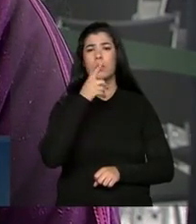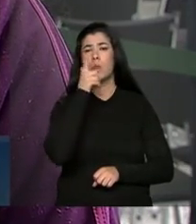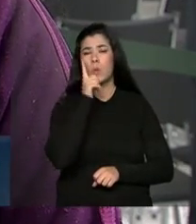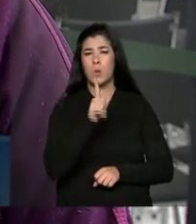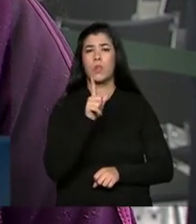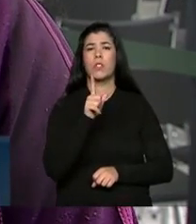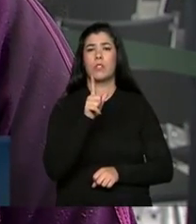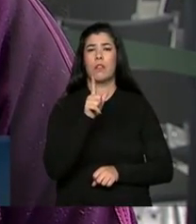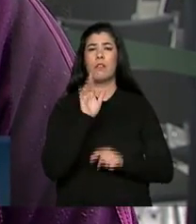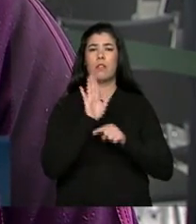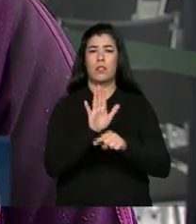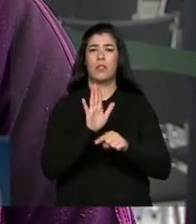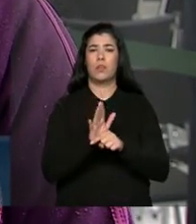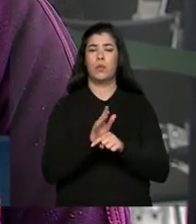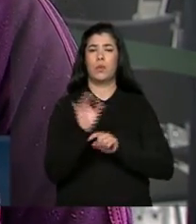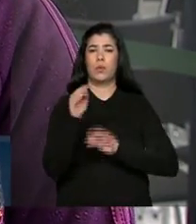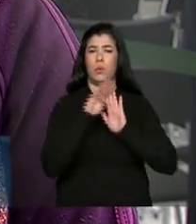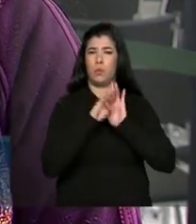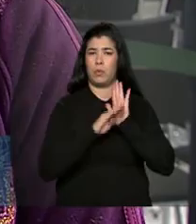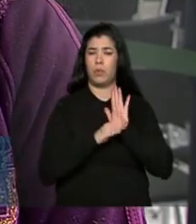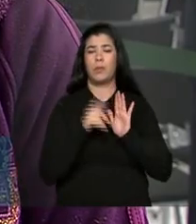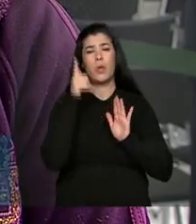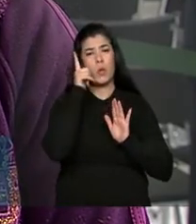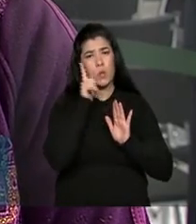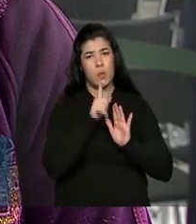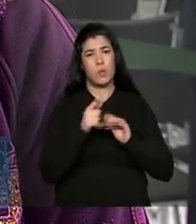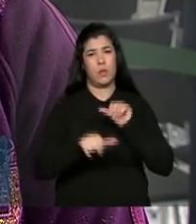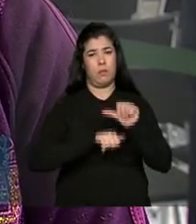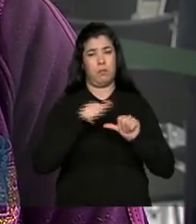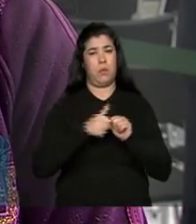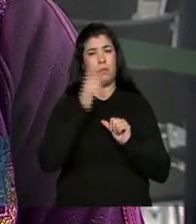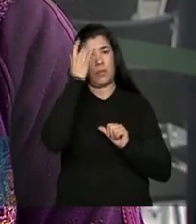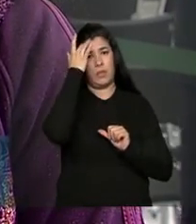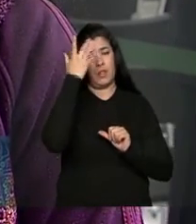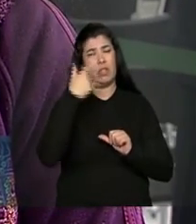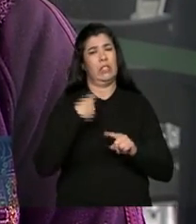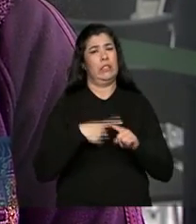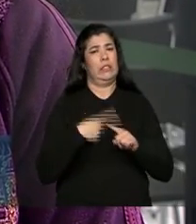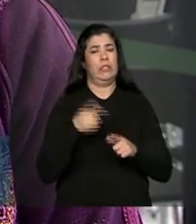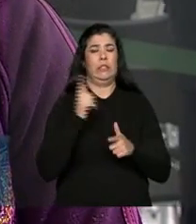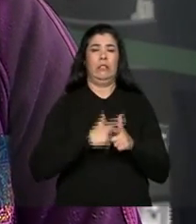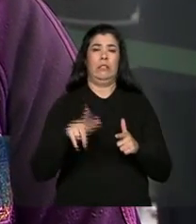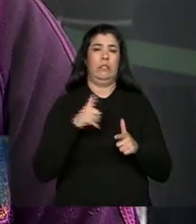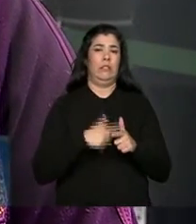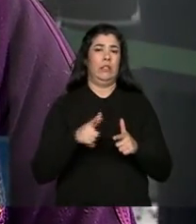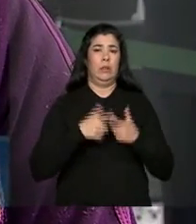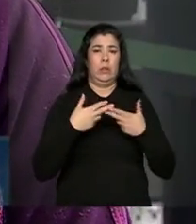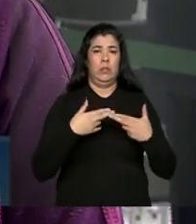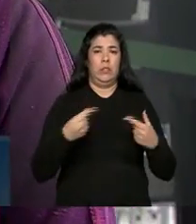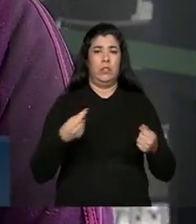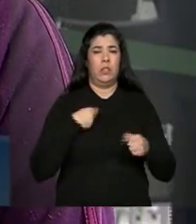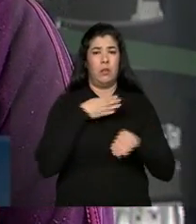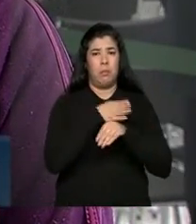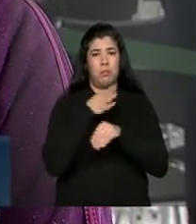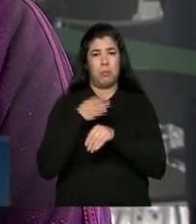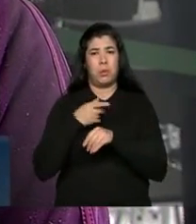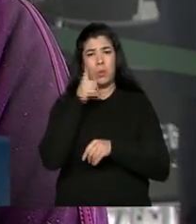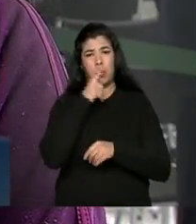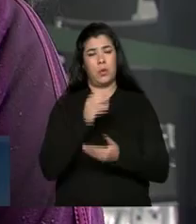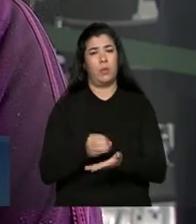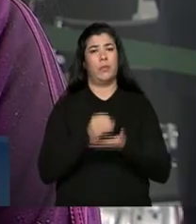PA, que consigam acessar com menos burocacia. Porque é muito burocático para fazer acessamento do PA.